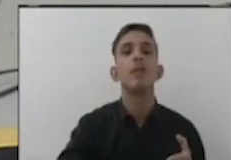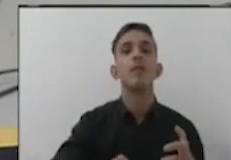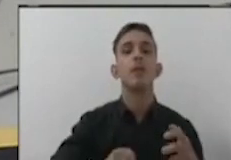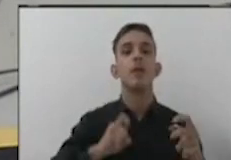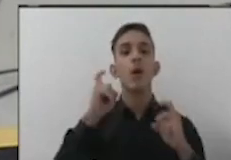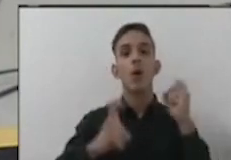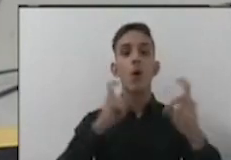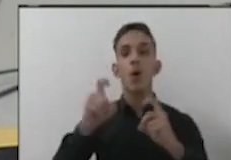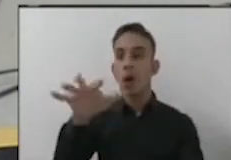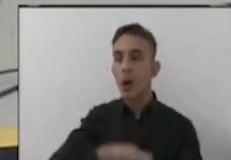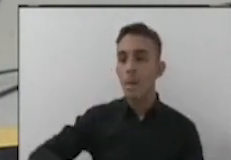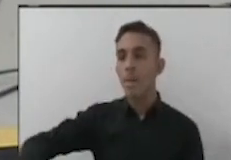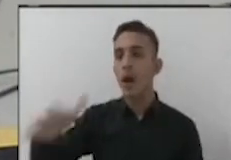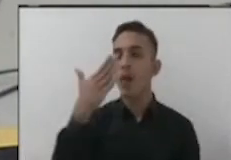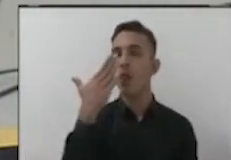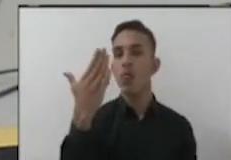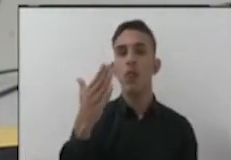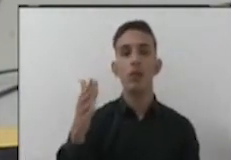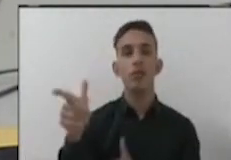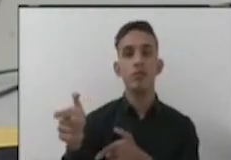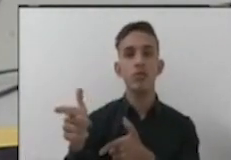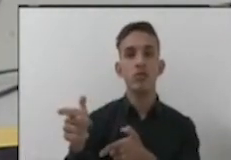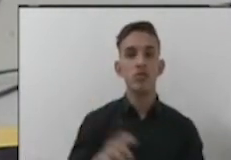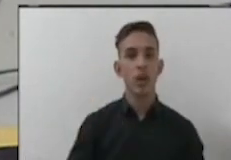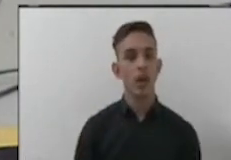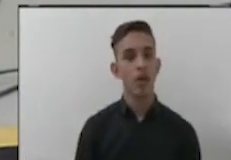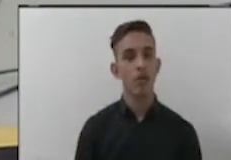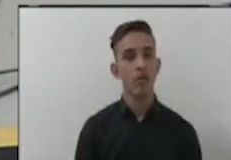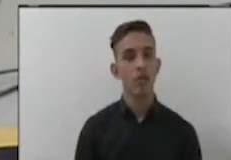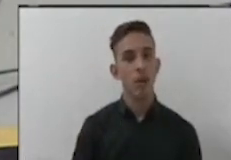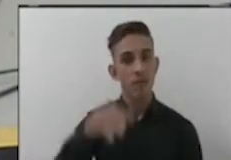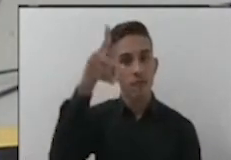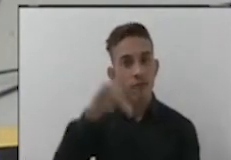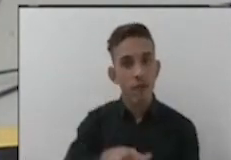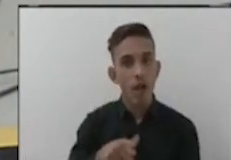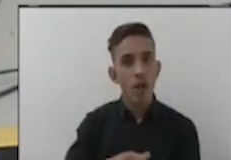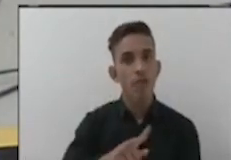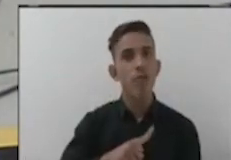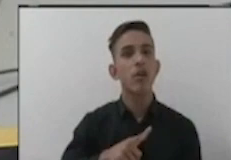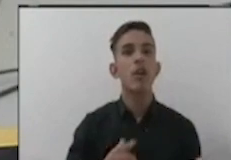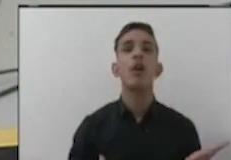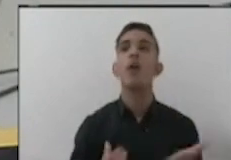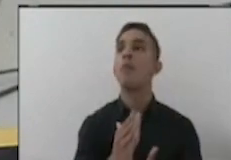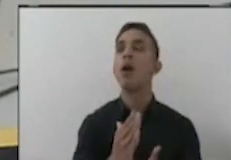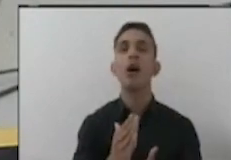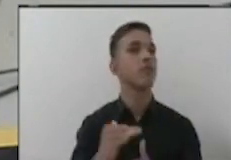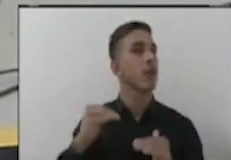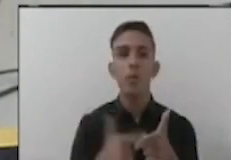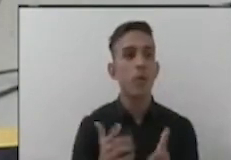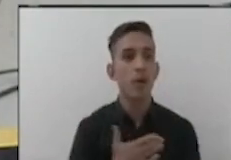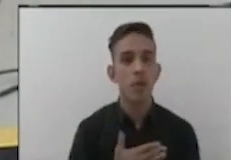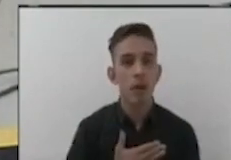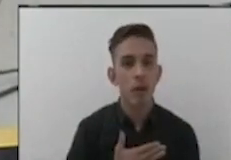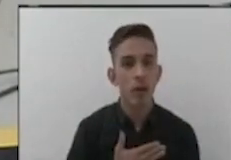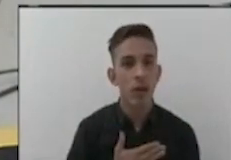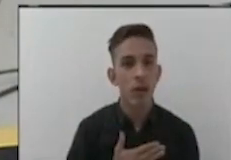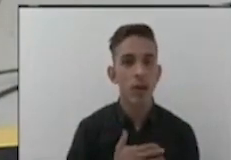mora ali no entorno do tiro de guerra. Isso é fato. Assim como tem gente que aprova, tem gente que desaprova.